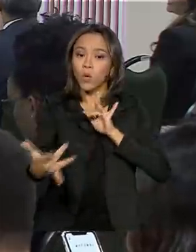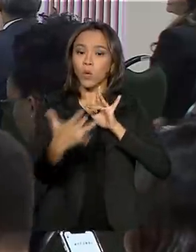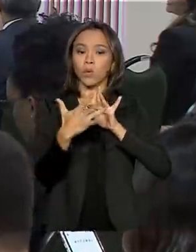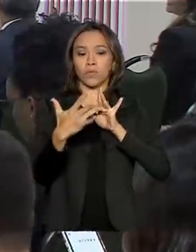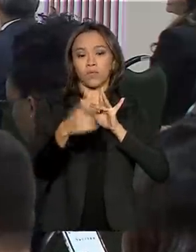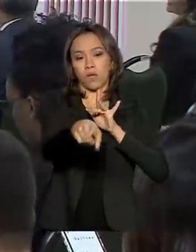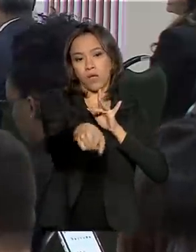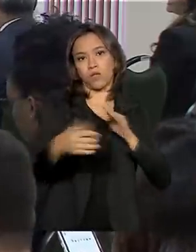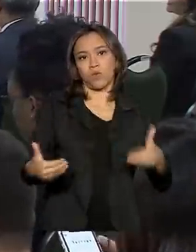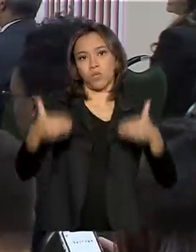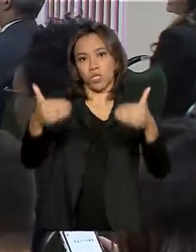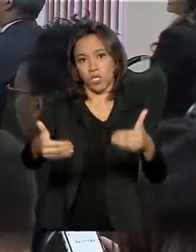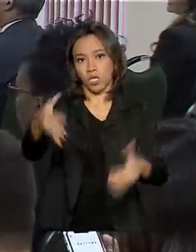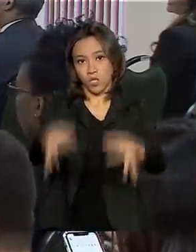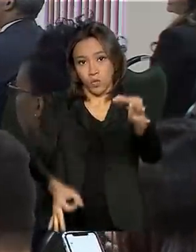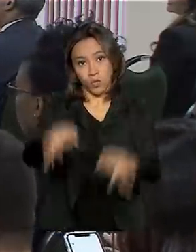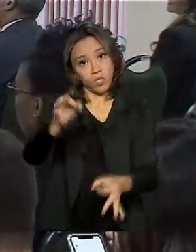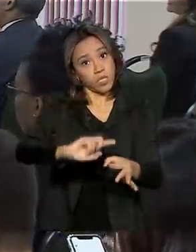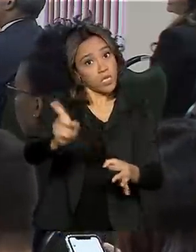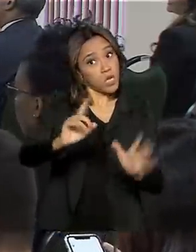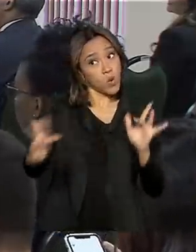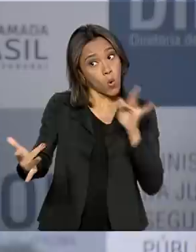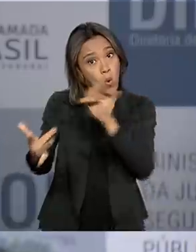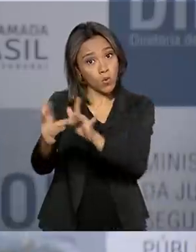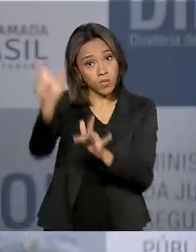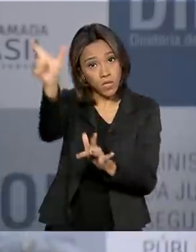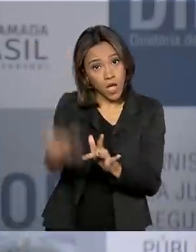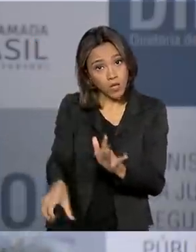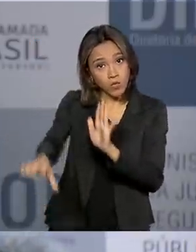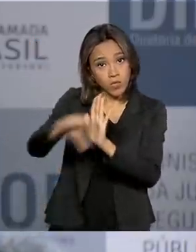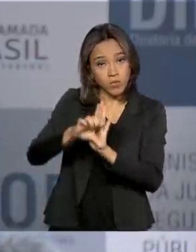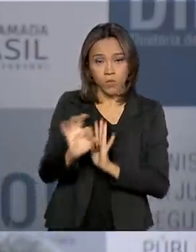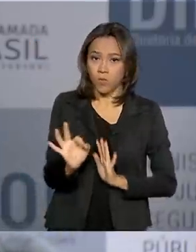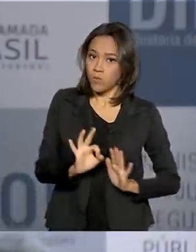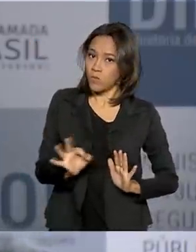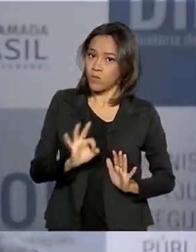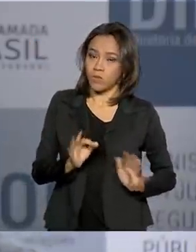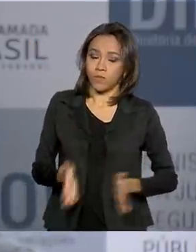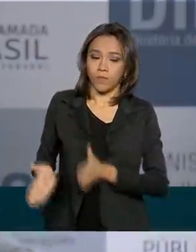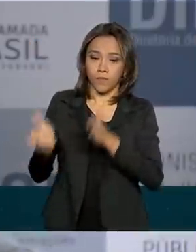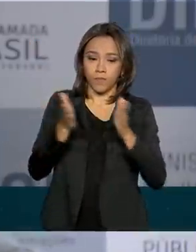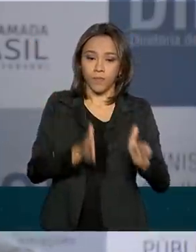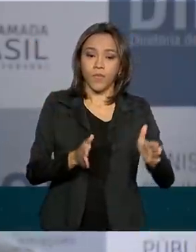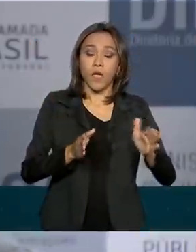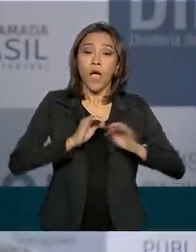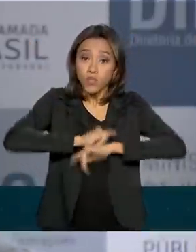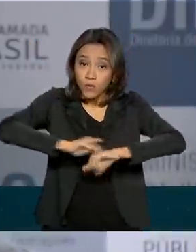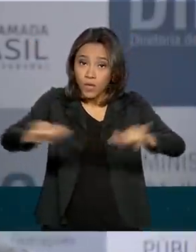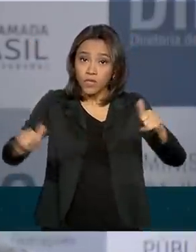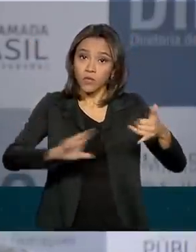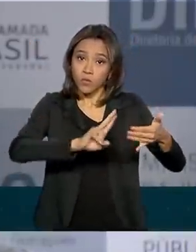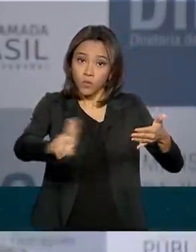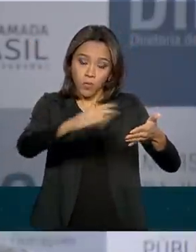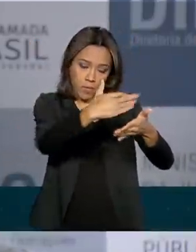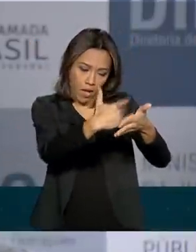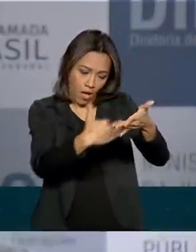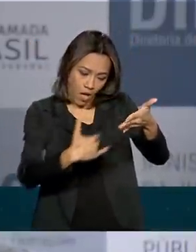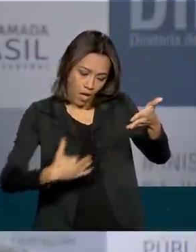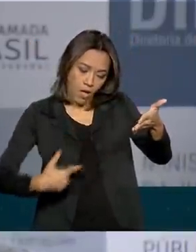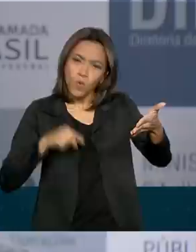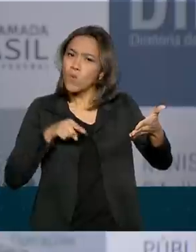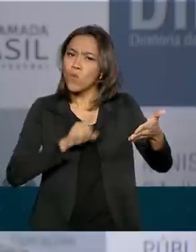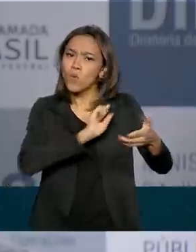e não faça qualquer tipo de contato com os criminosos. A divulgação dessa lista tem a virtude de